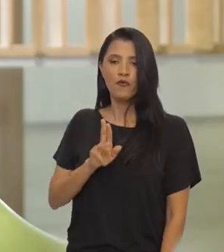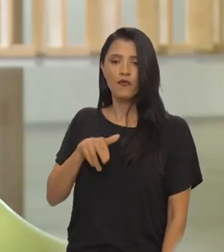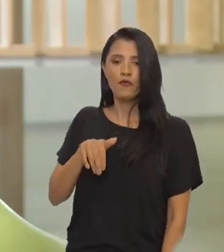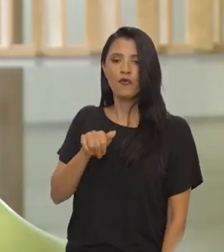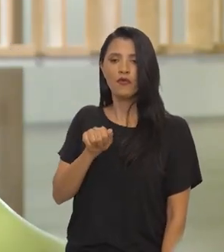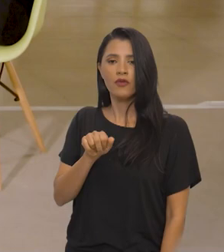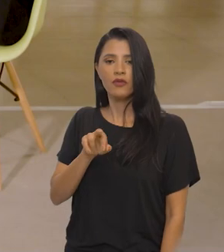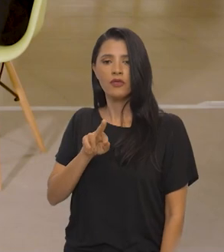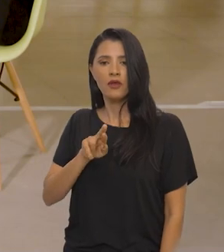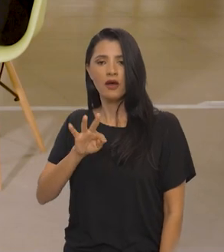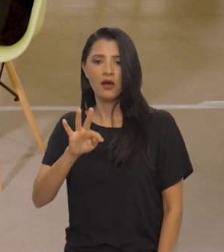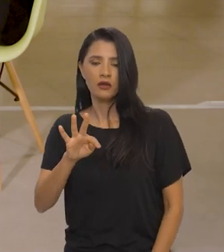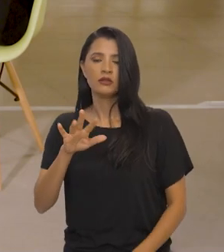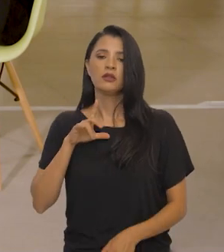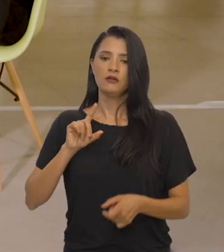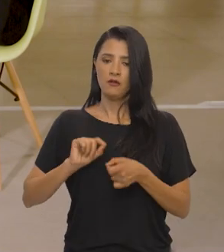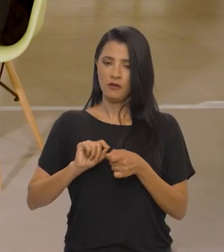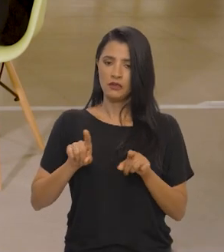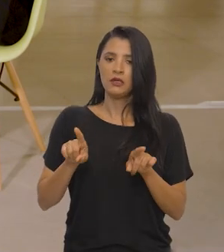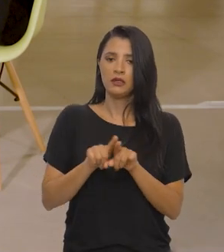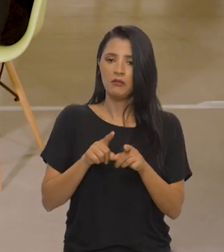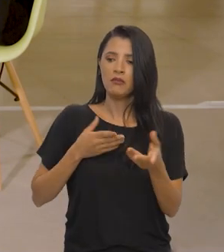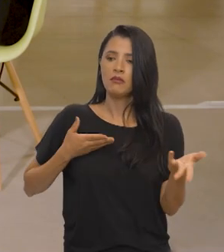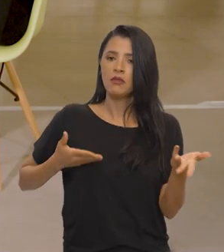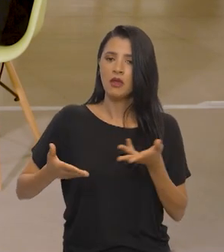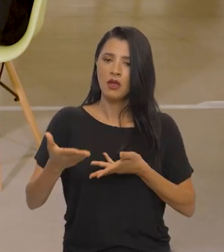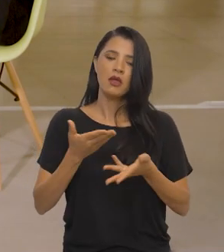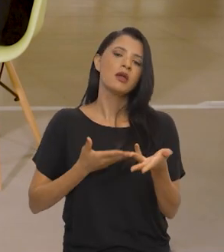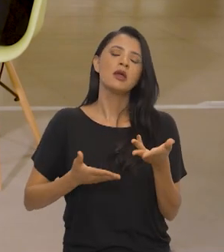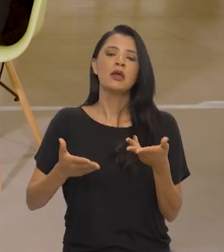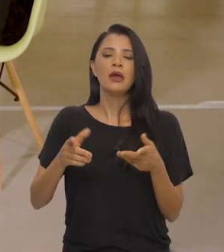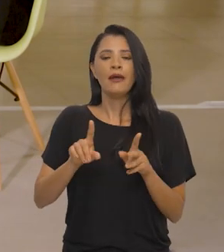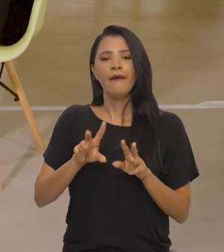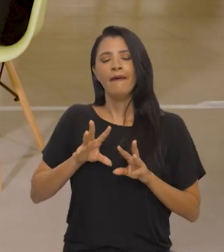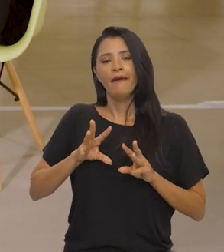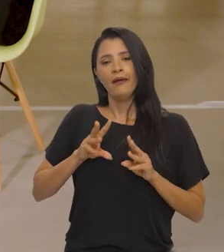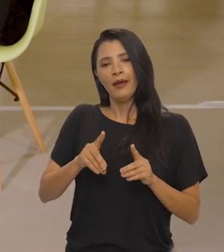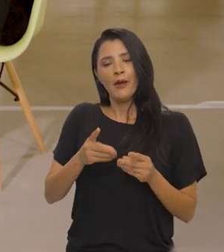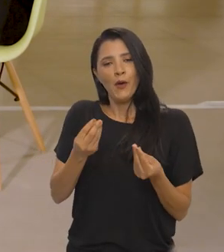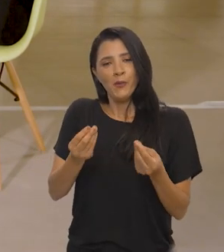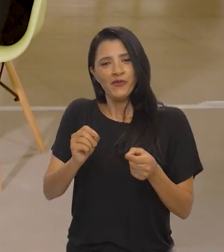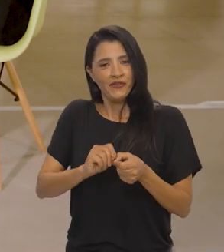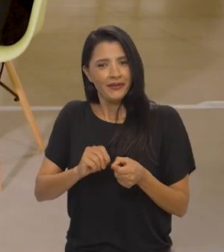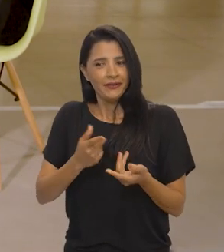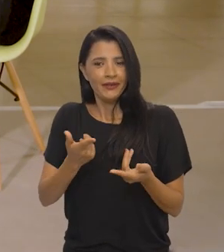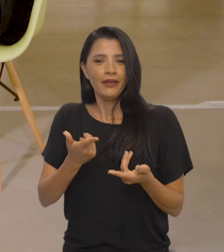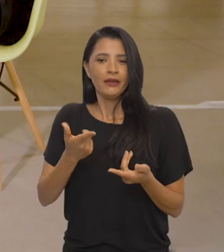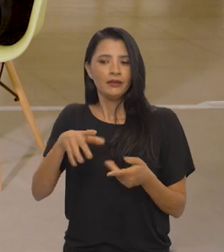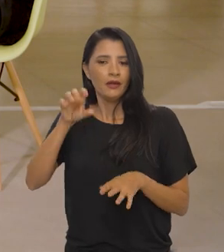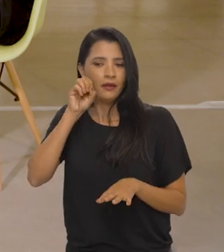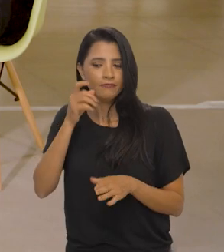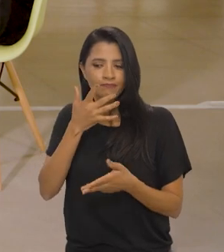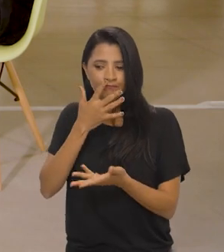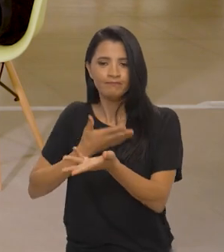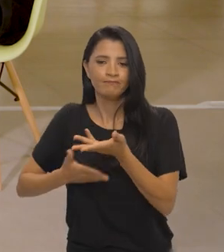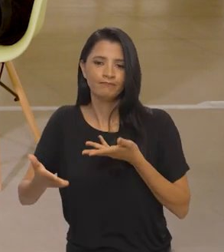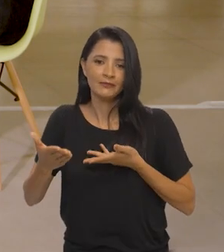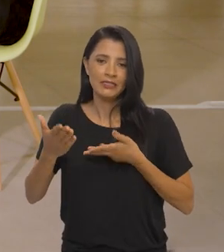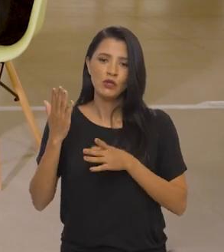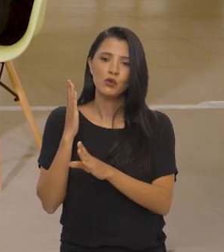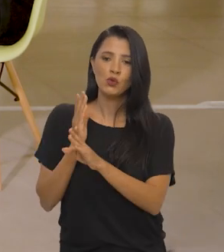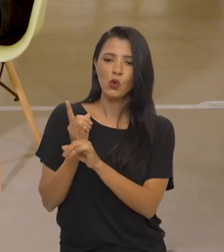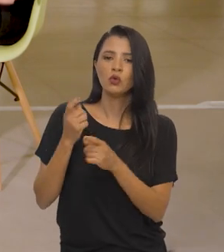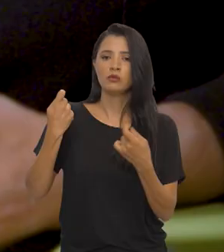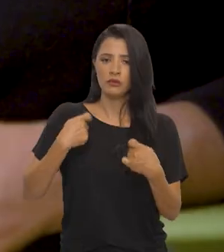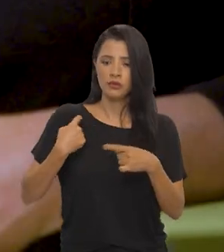óbvio, não pode deixar de fazer isso também de maneira partilhada, nada pode ser feito sem escuta,